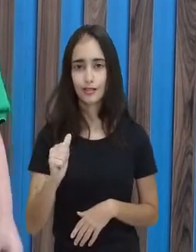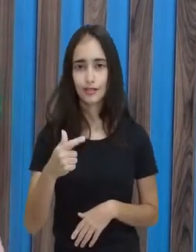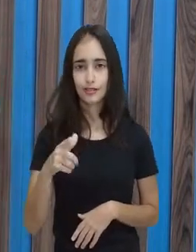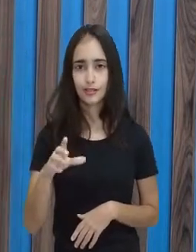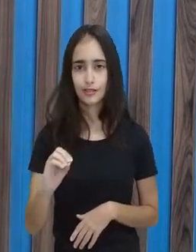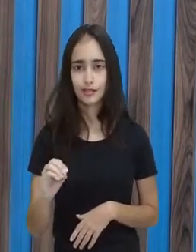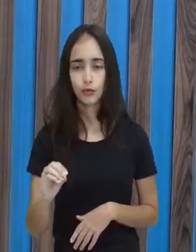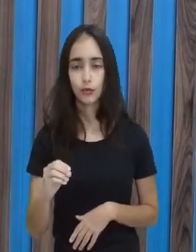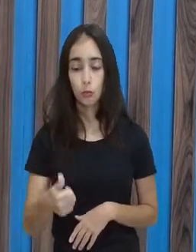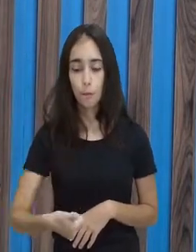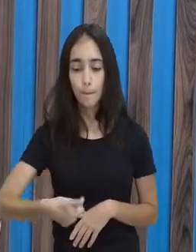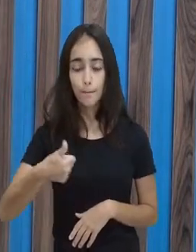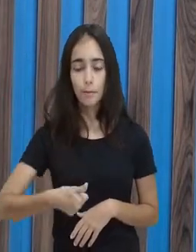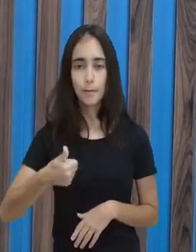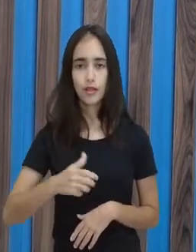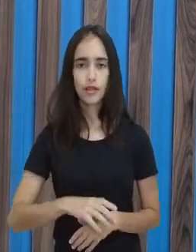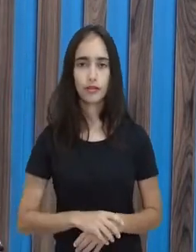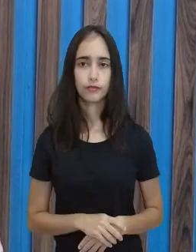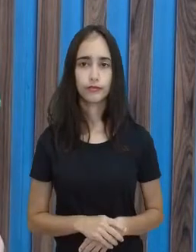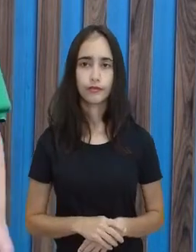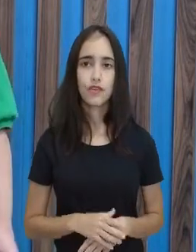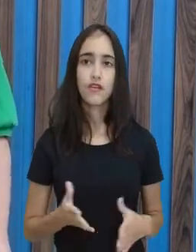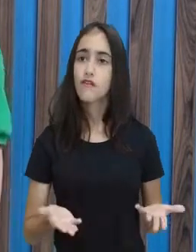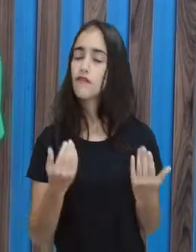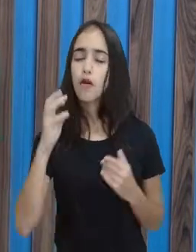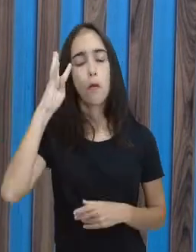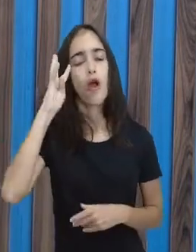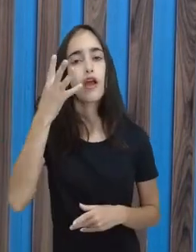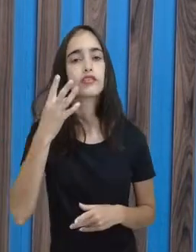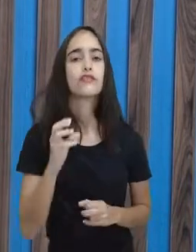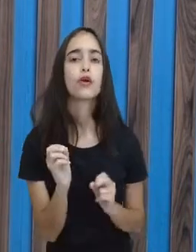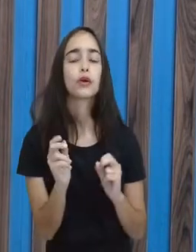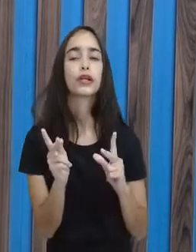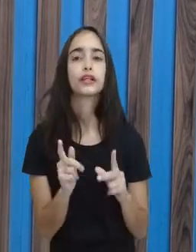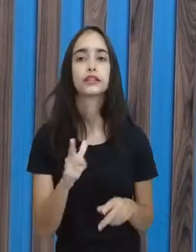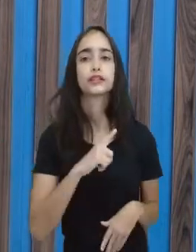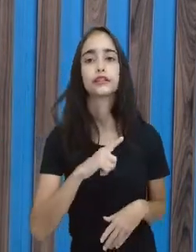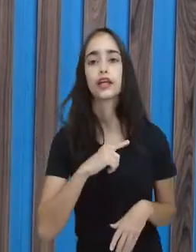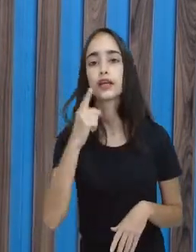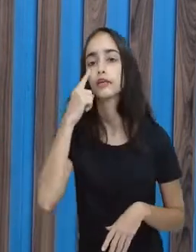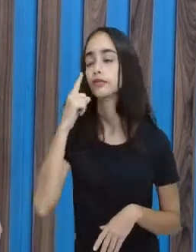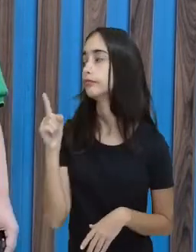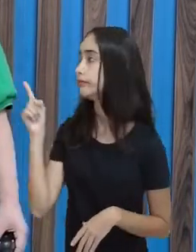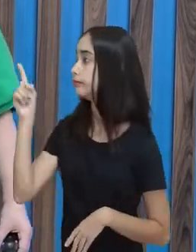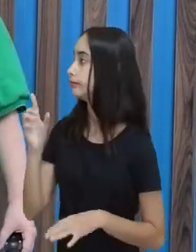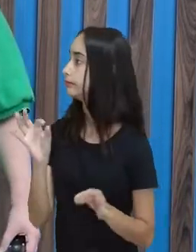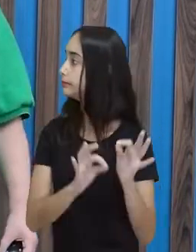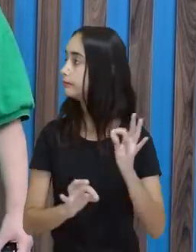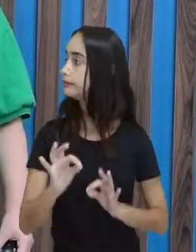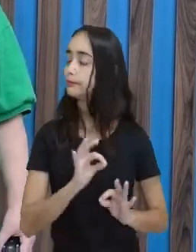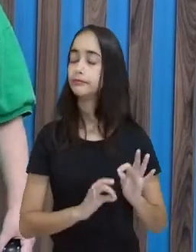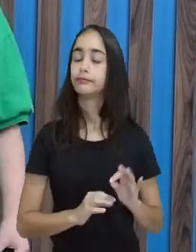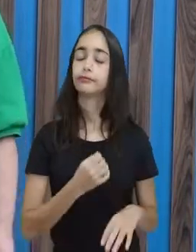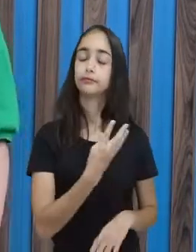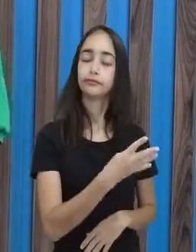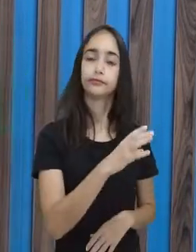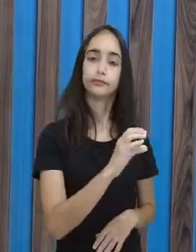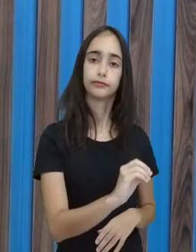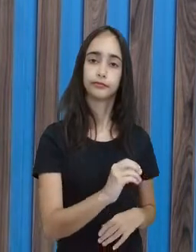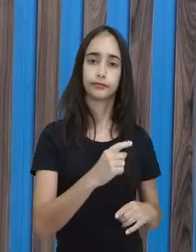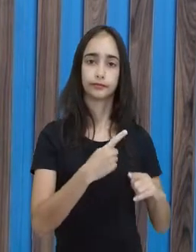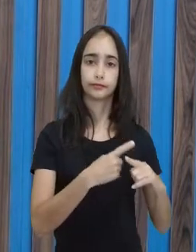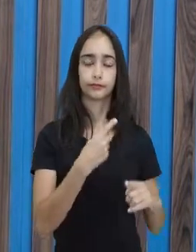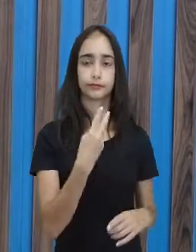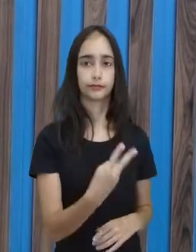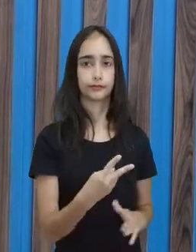revisada. Resolvendo a equação. Eu tenho esta equação. 40 vezes 2 é